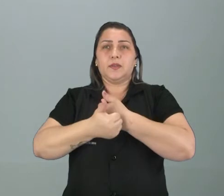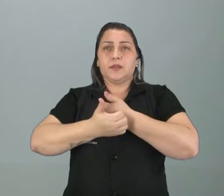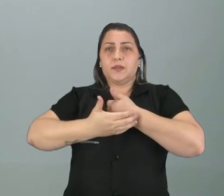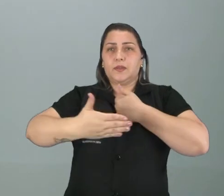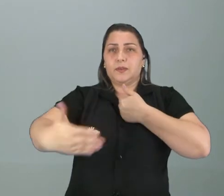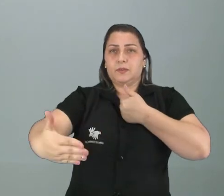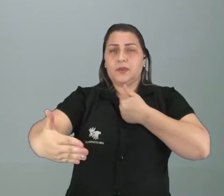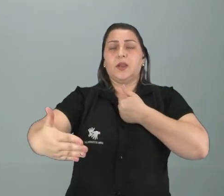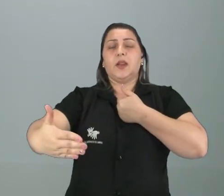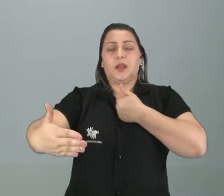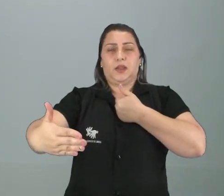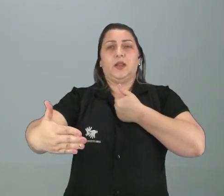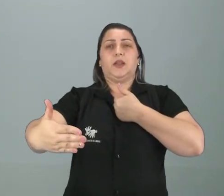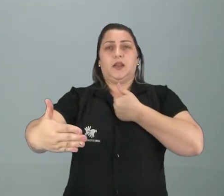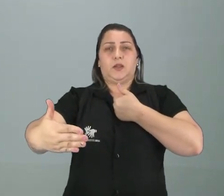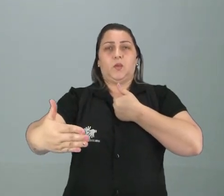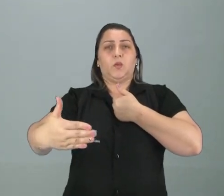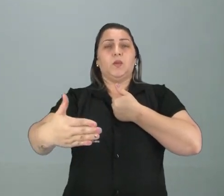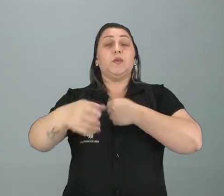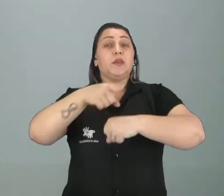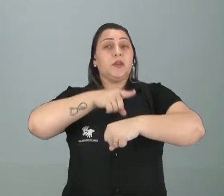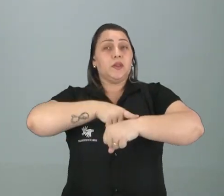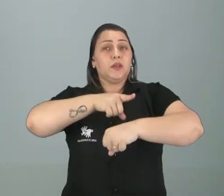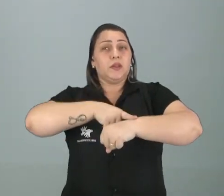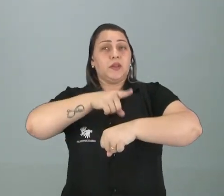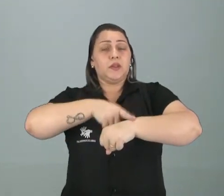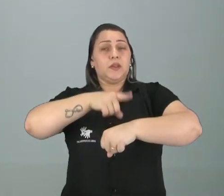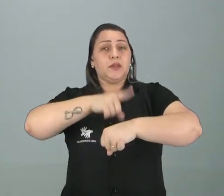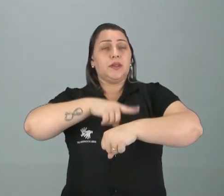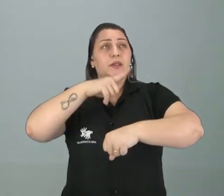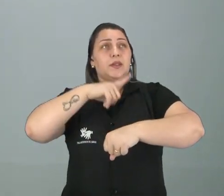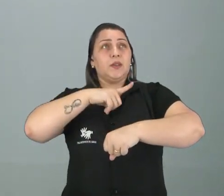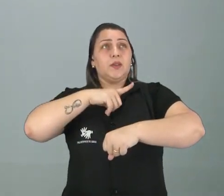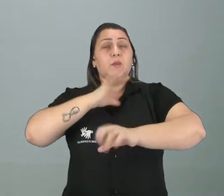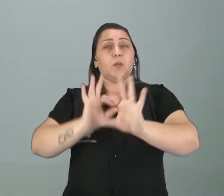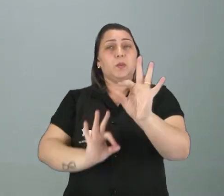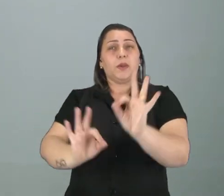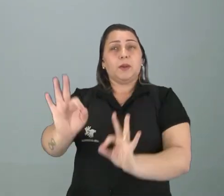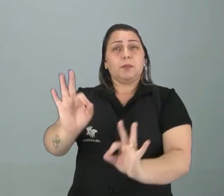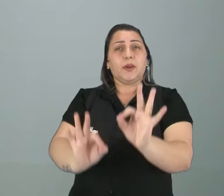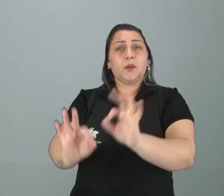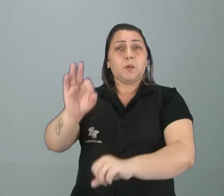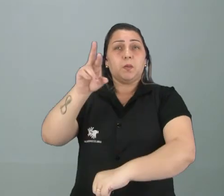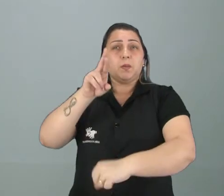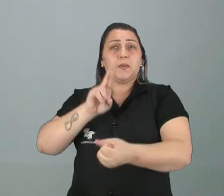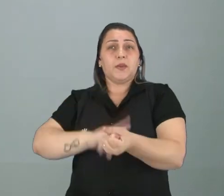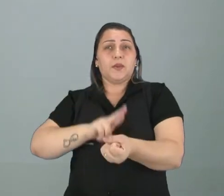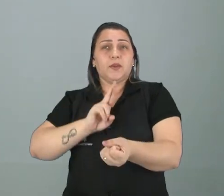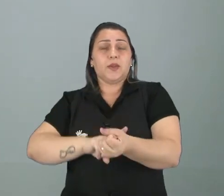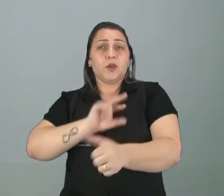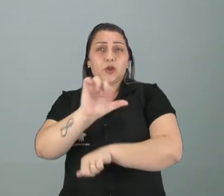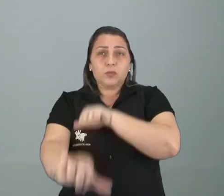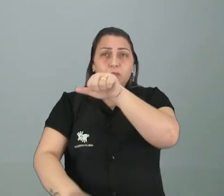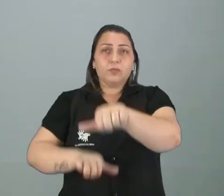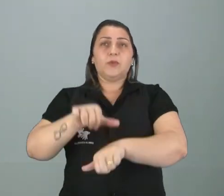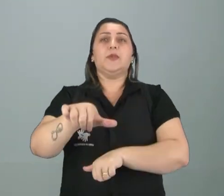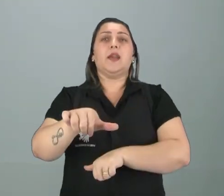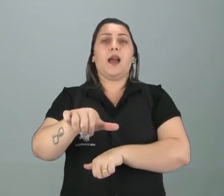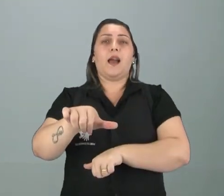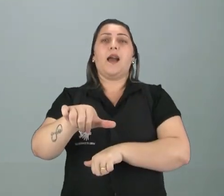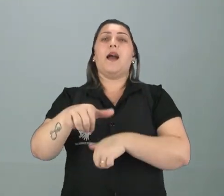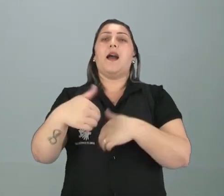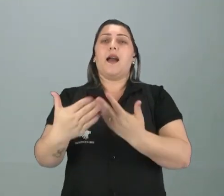afastados um pouco, né, um tempo para que tenha todo um ritual de transformação, né?